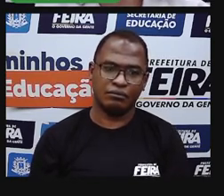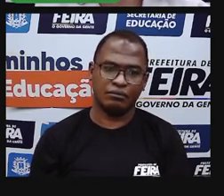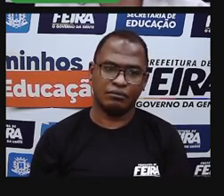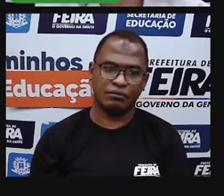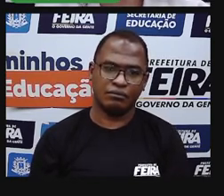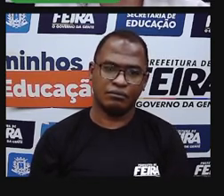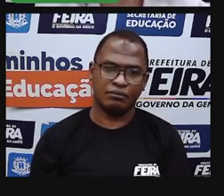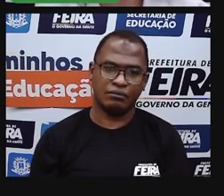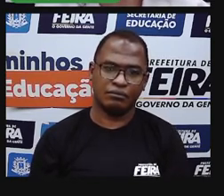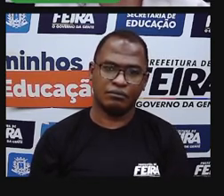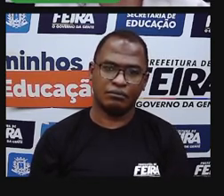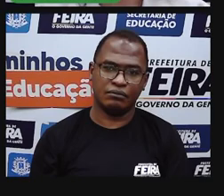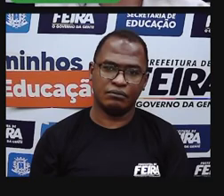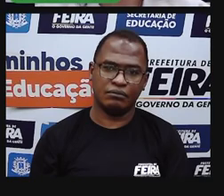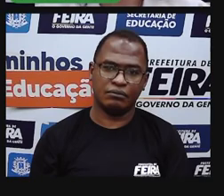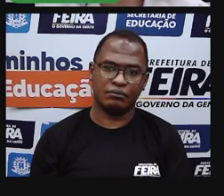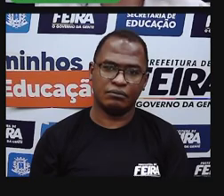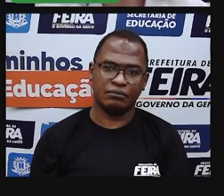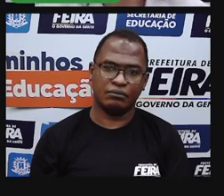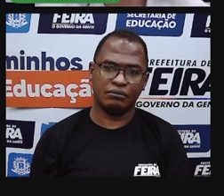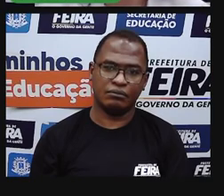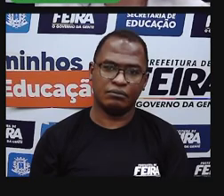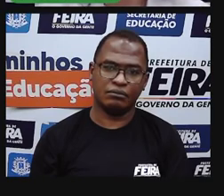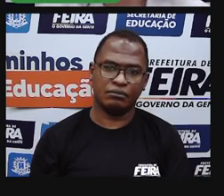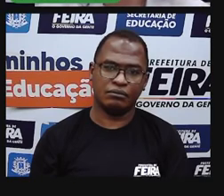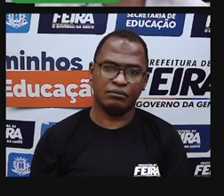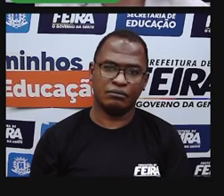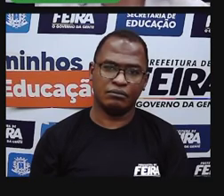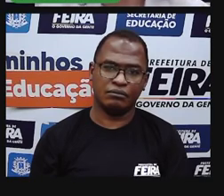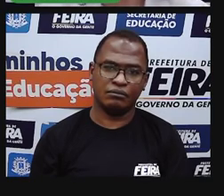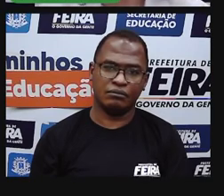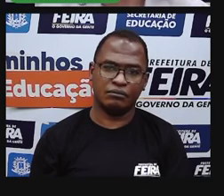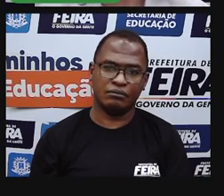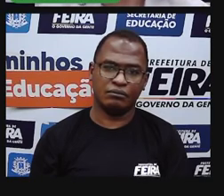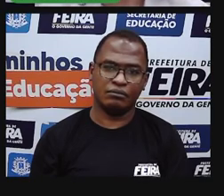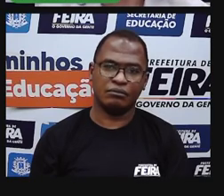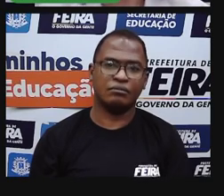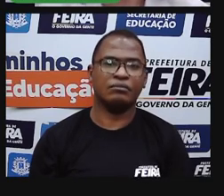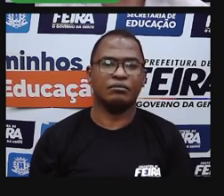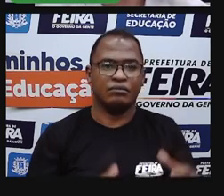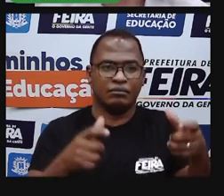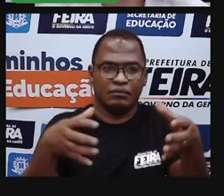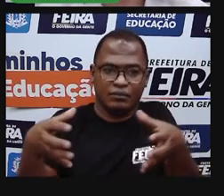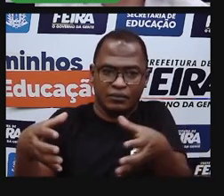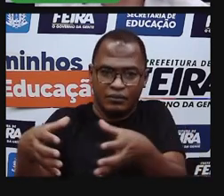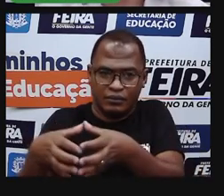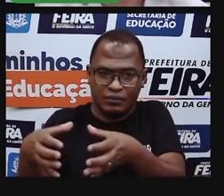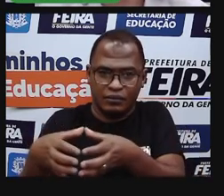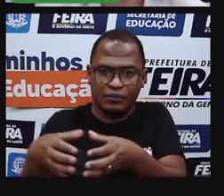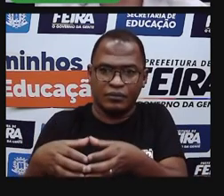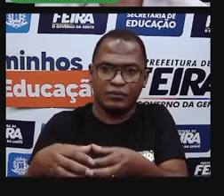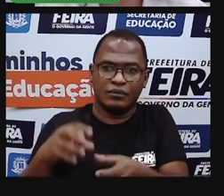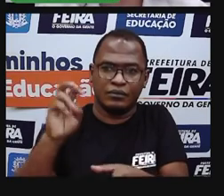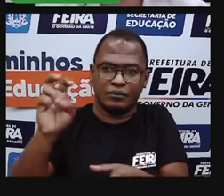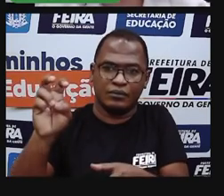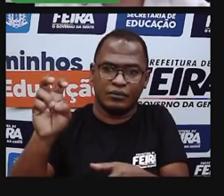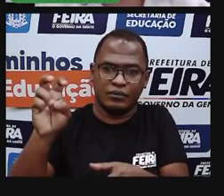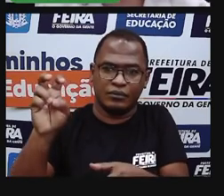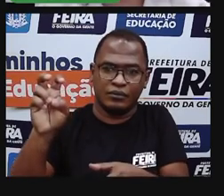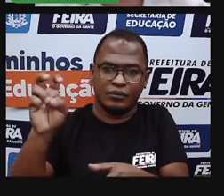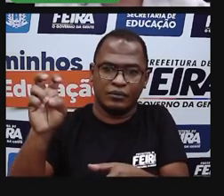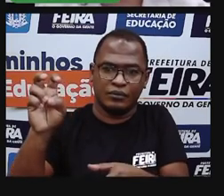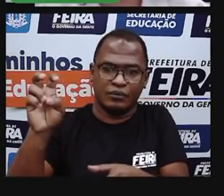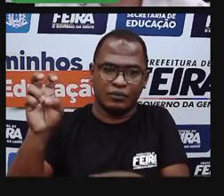São João do Casumbá, Centro Industrial, Vem Te Vim, e a região administrativa 5, que é